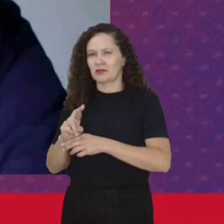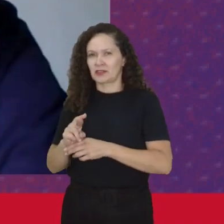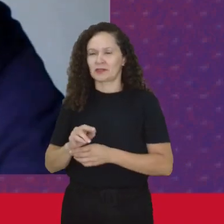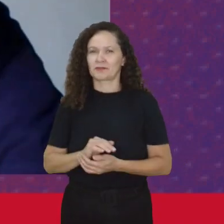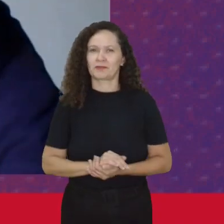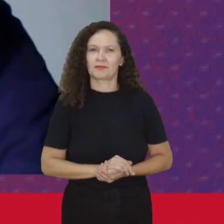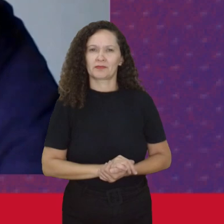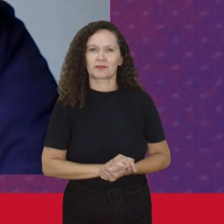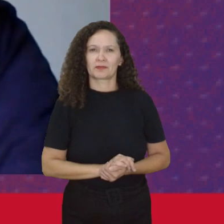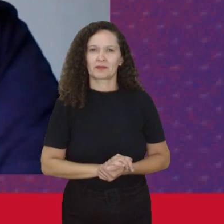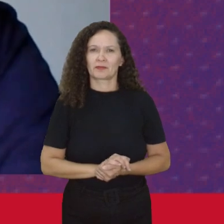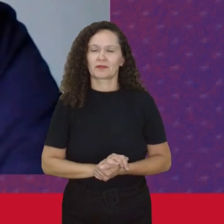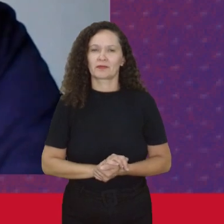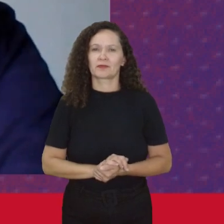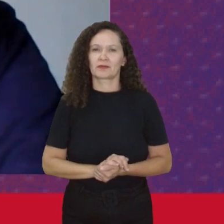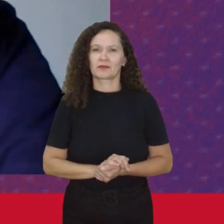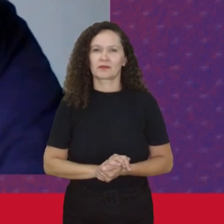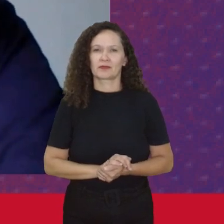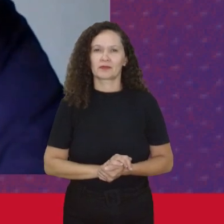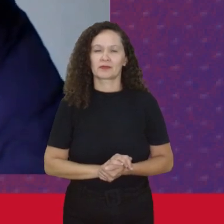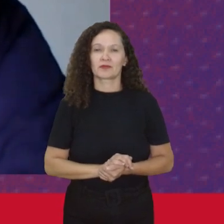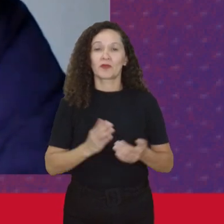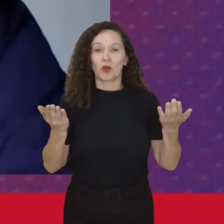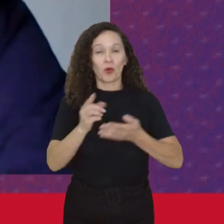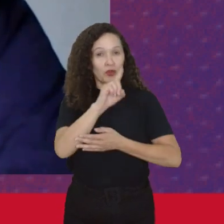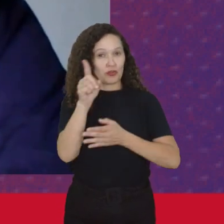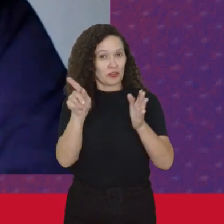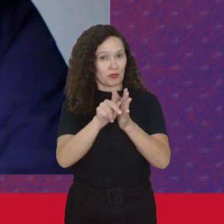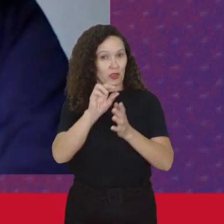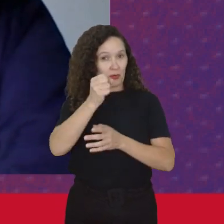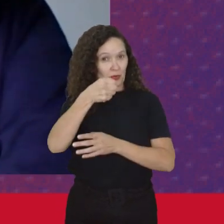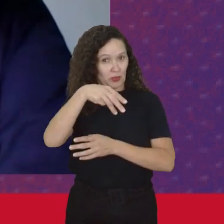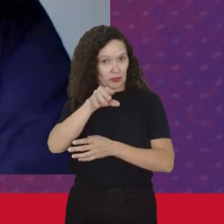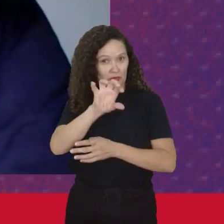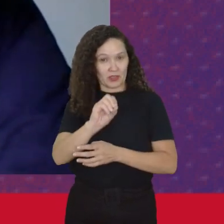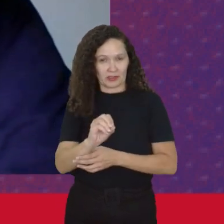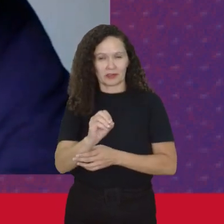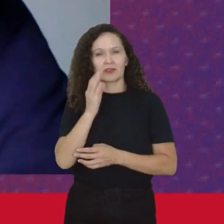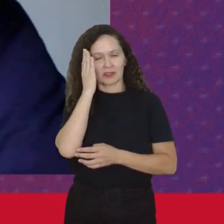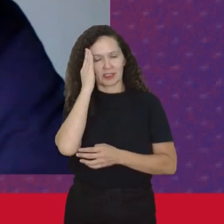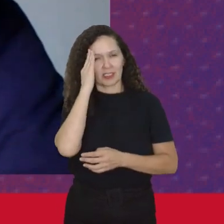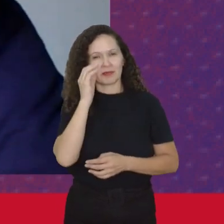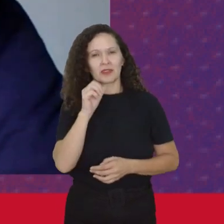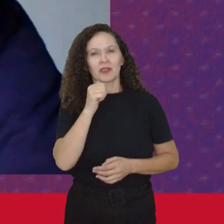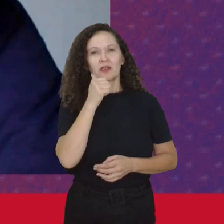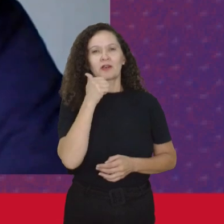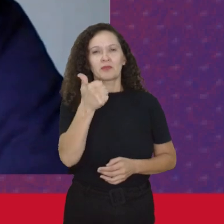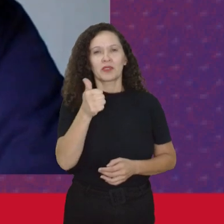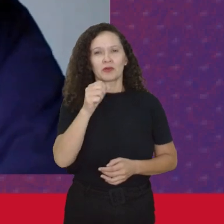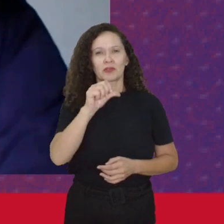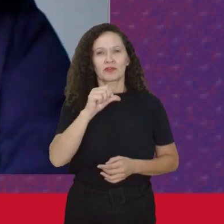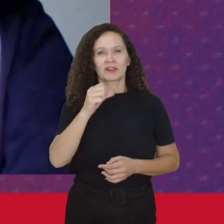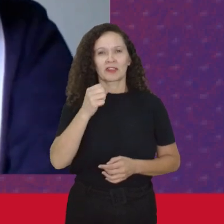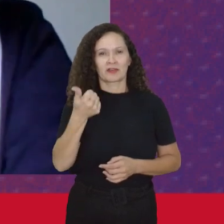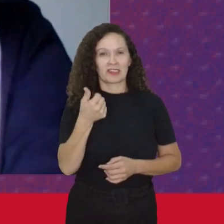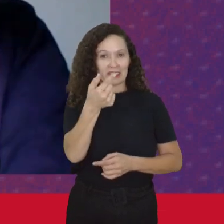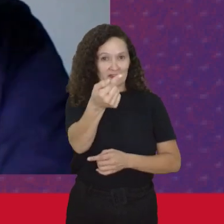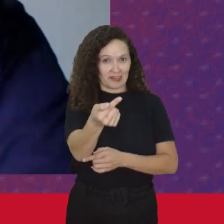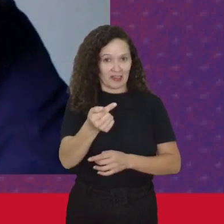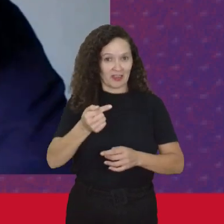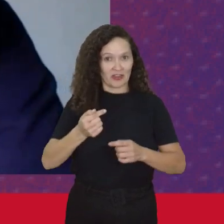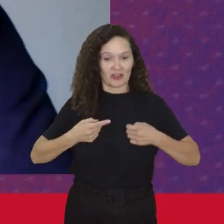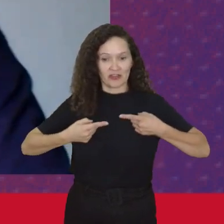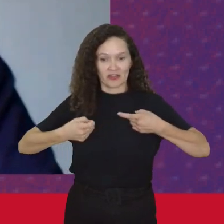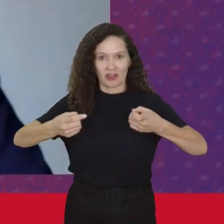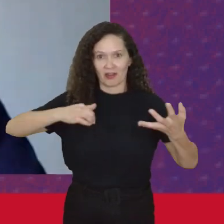de março Hoje na verdade E vocês sabem Em 1917 Estava a guerra mundial E na Rússia Tinha uma